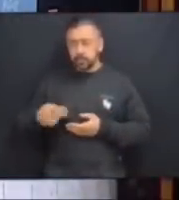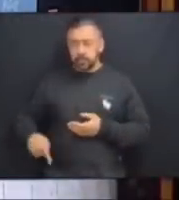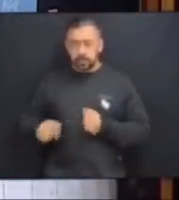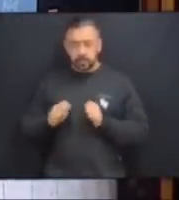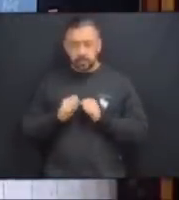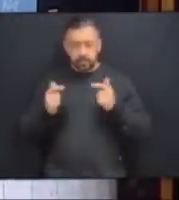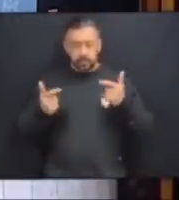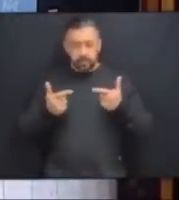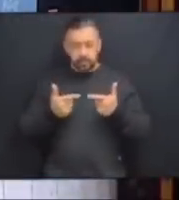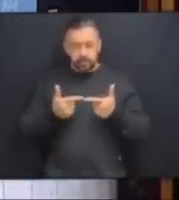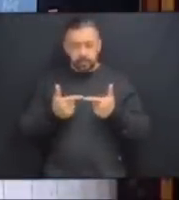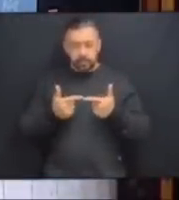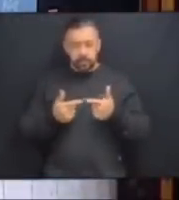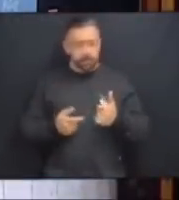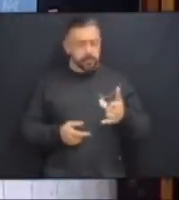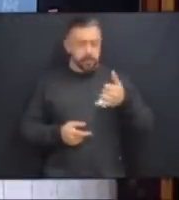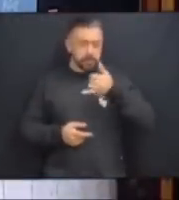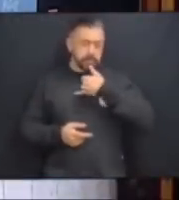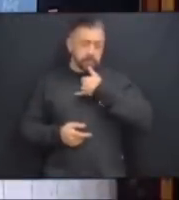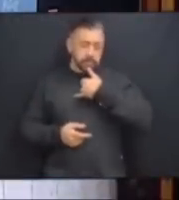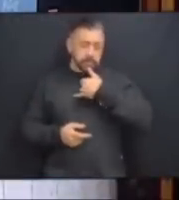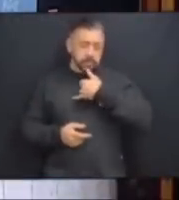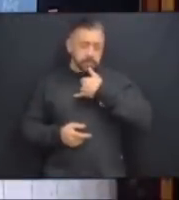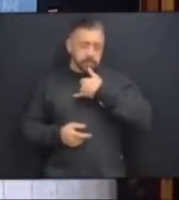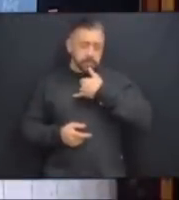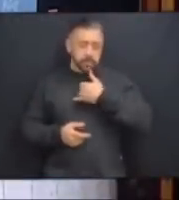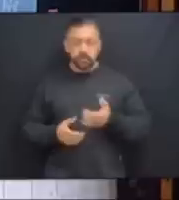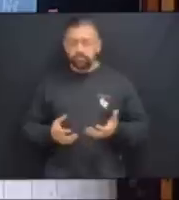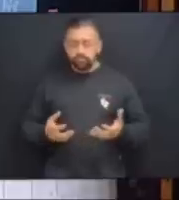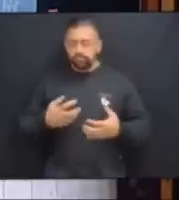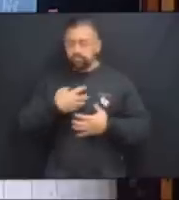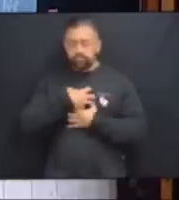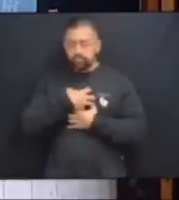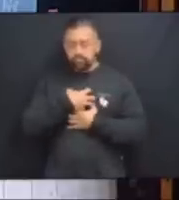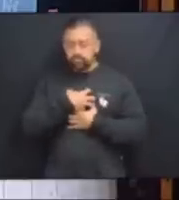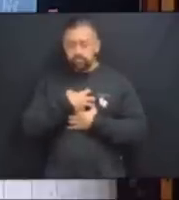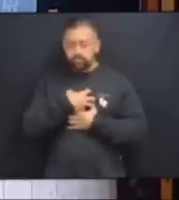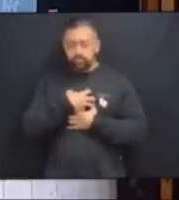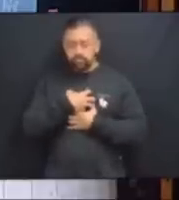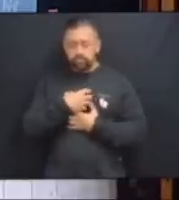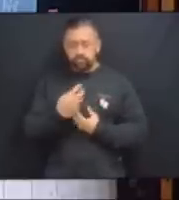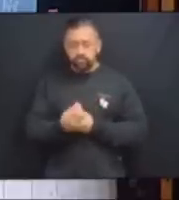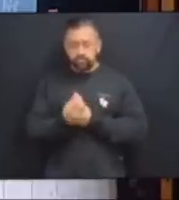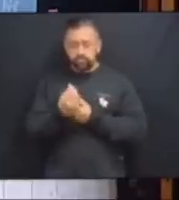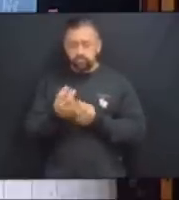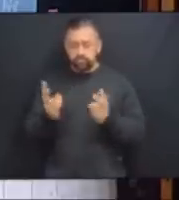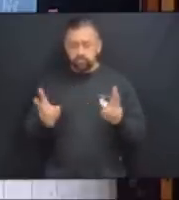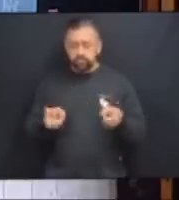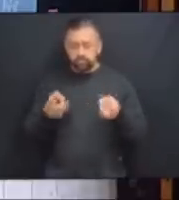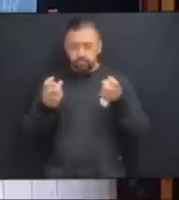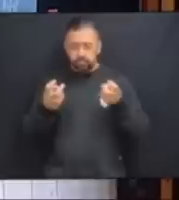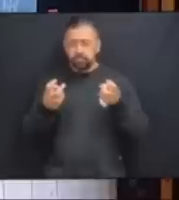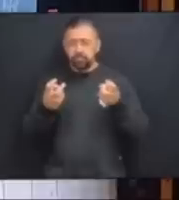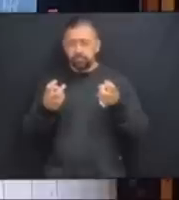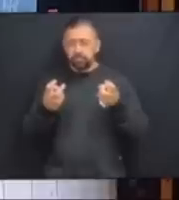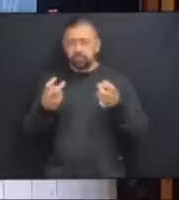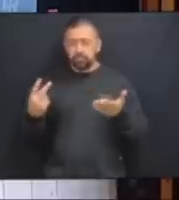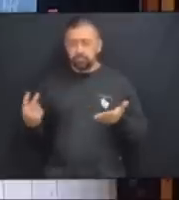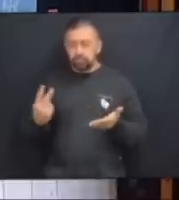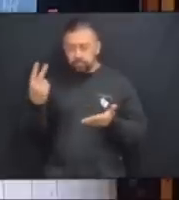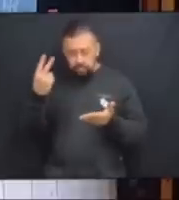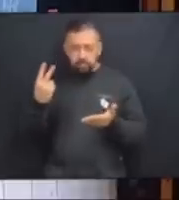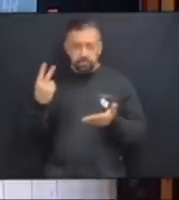infelizmente, não teve sensibilidade em distinguir o valor da